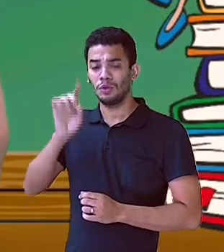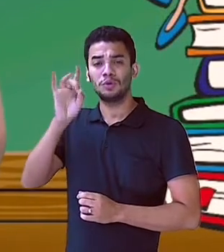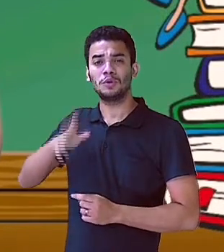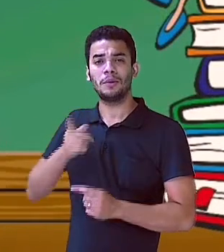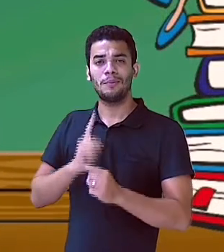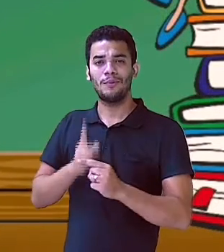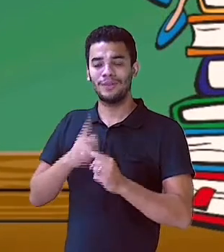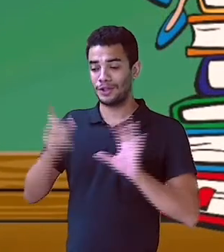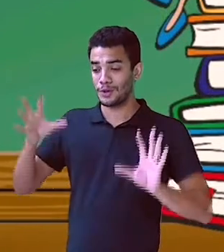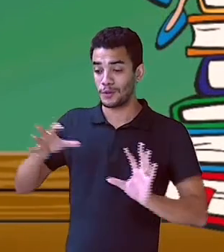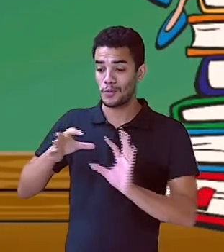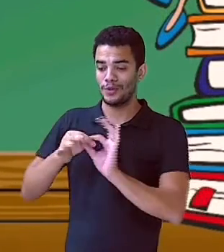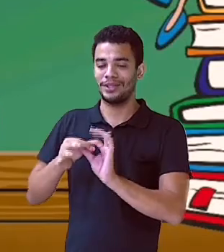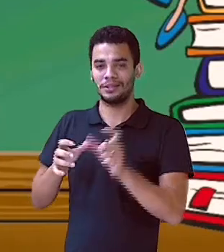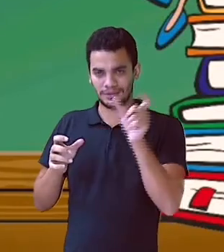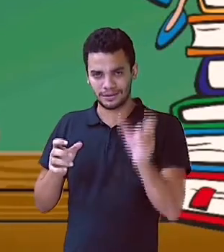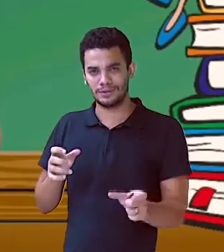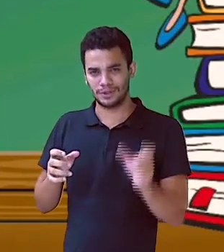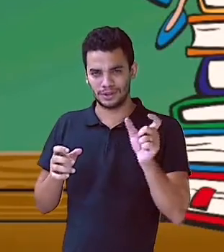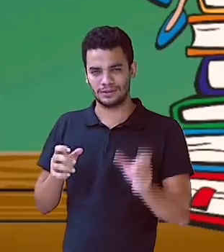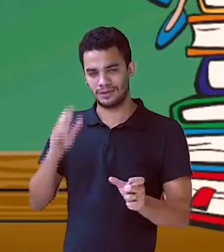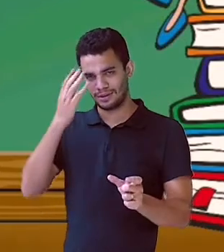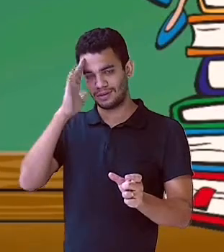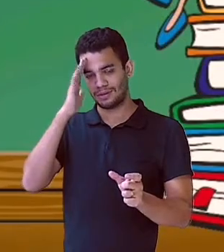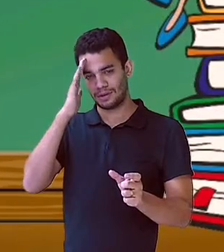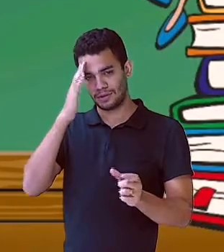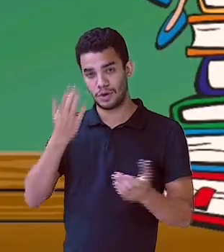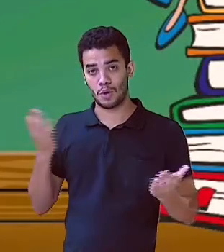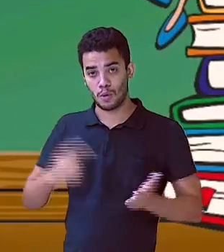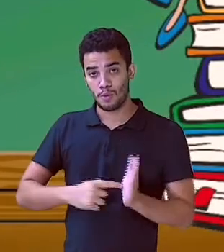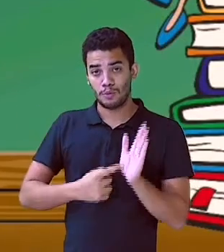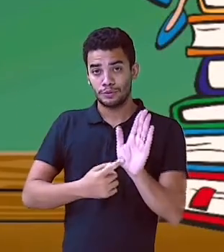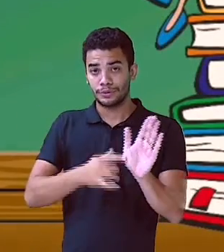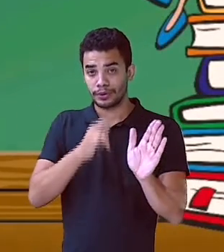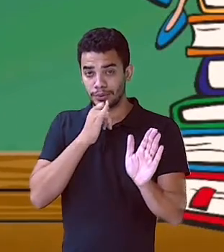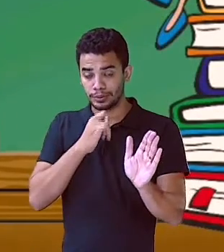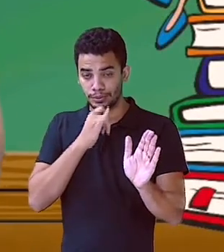exemplos, e aí ficará muito mais clara a nossa explicação.